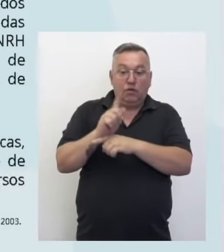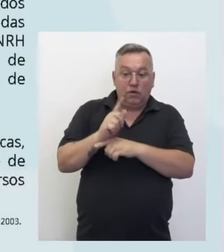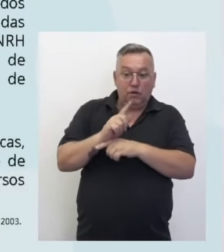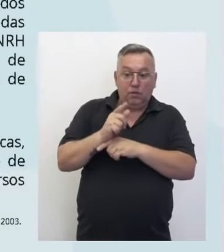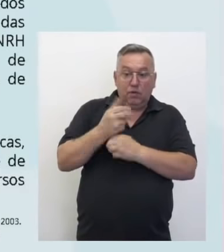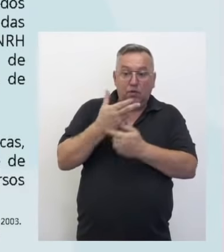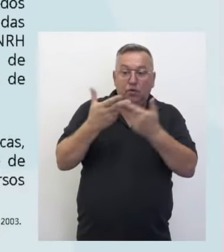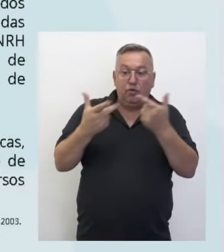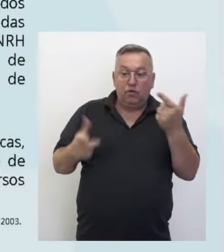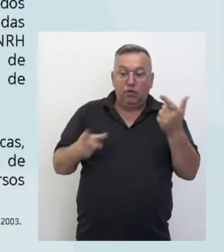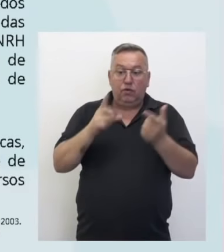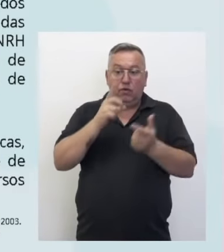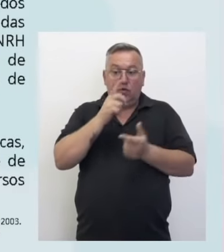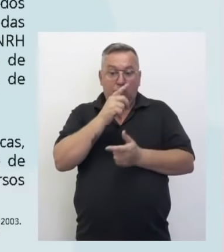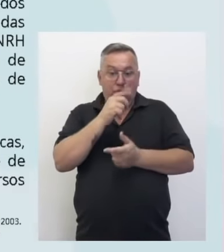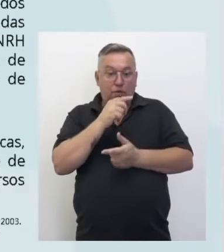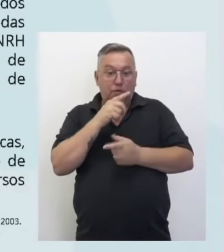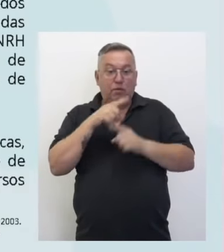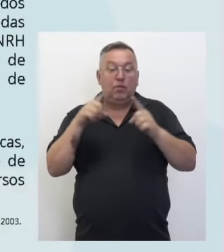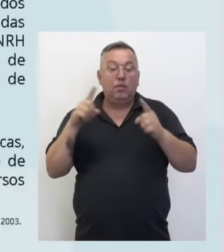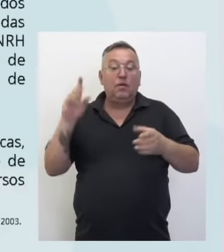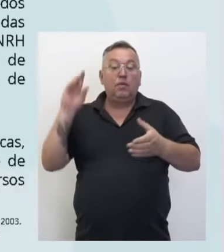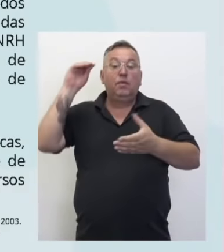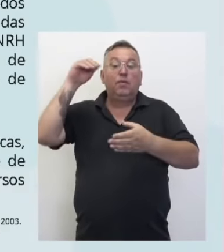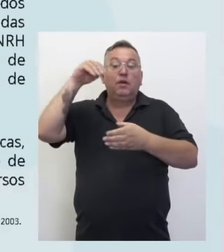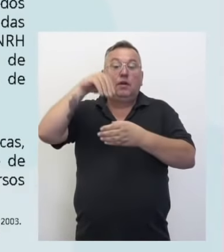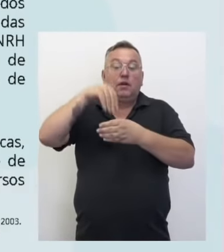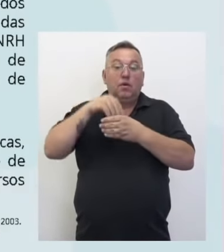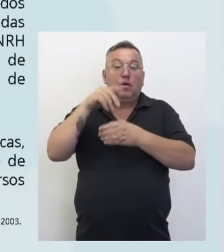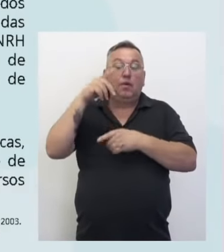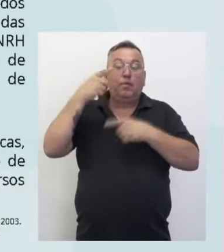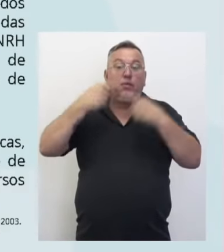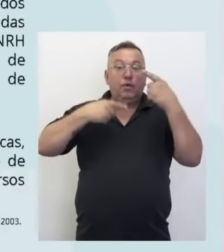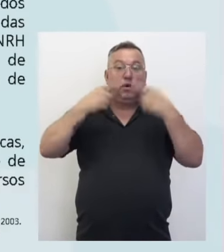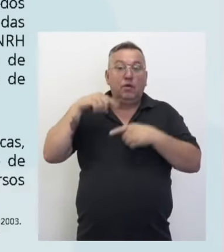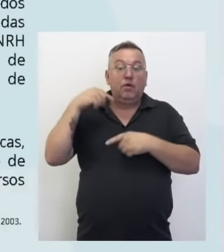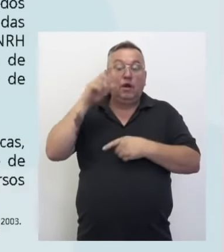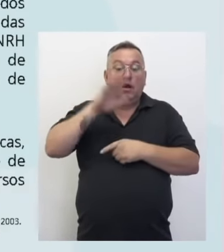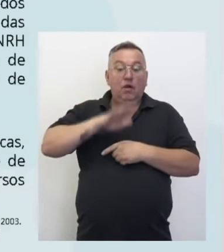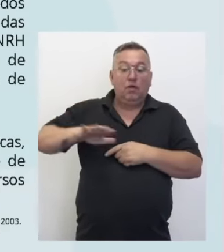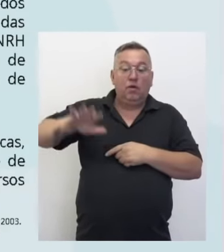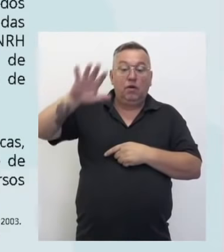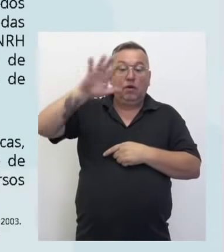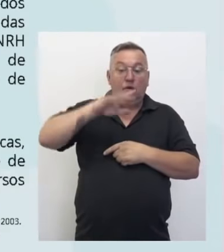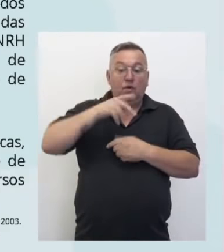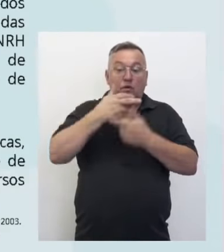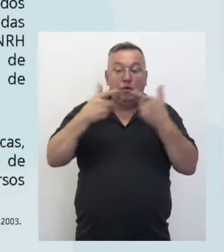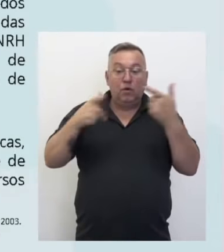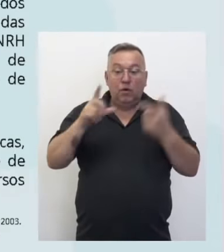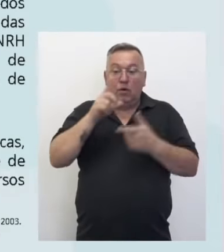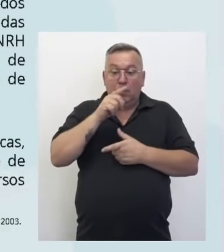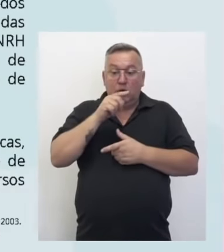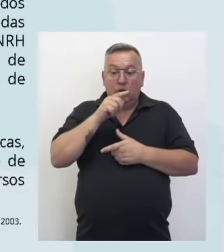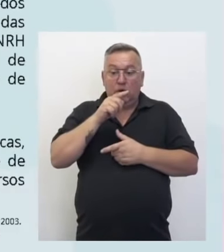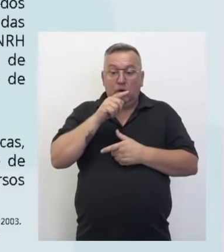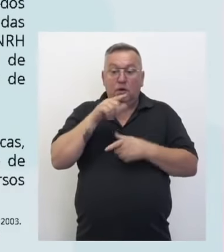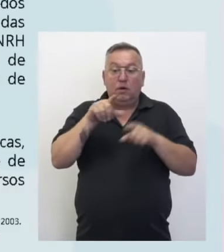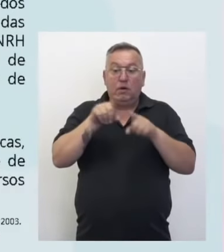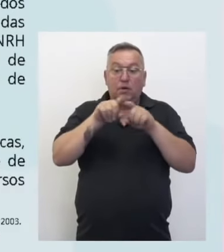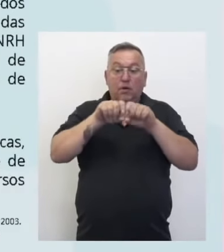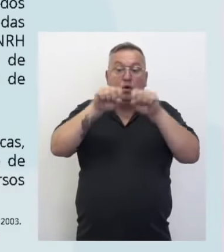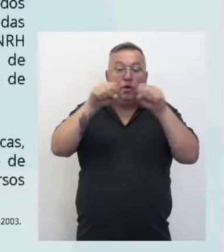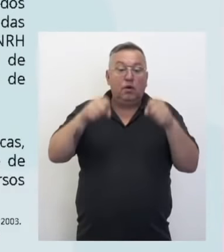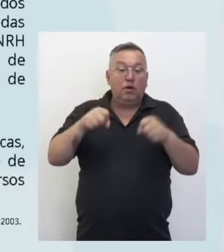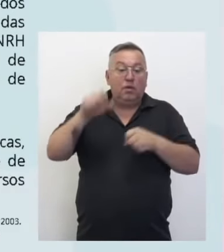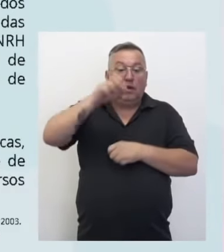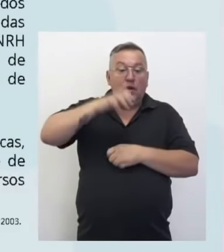do gerenciamento de recursos hídricos para a implementação da Política Nacional de Recursos Hídricos e do Sistema